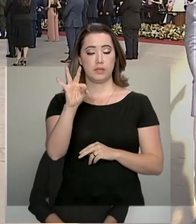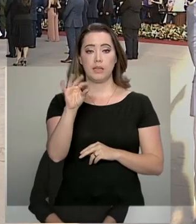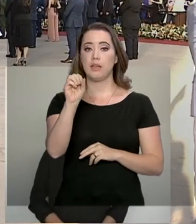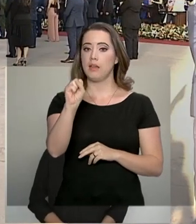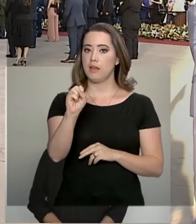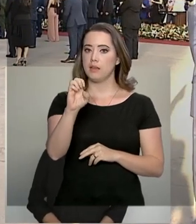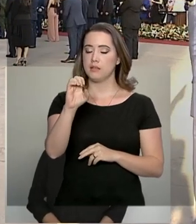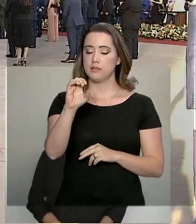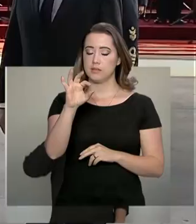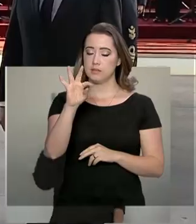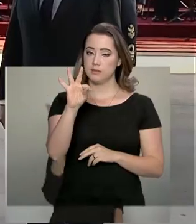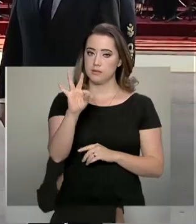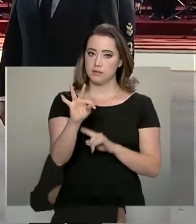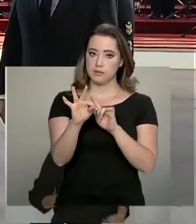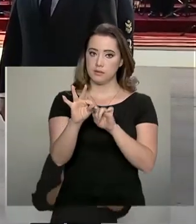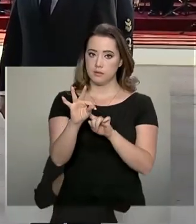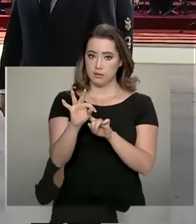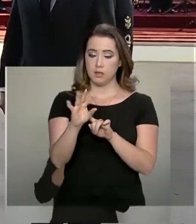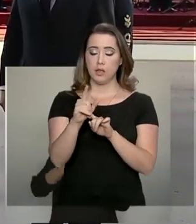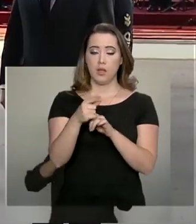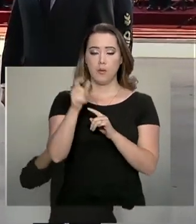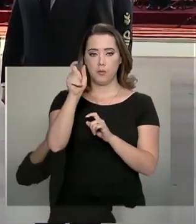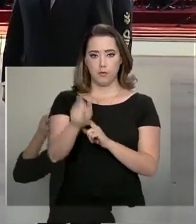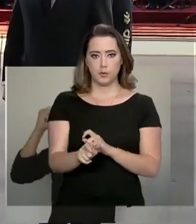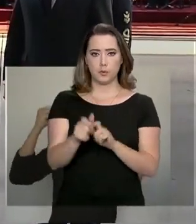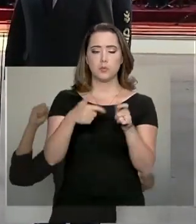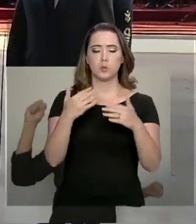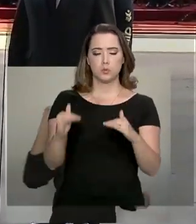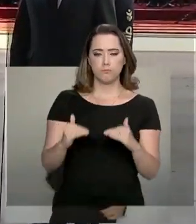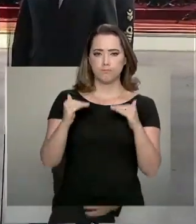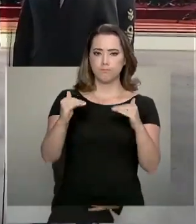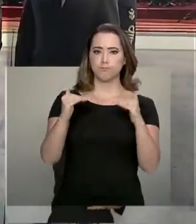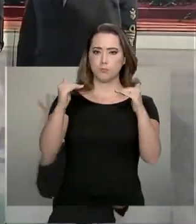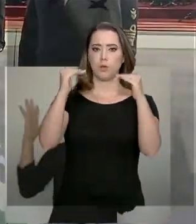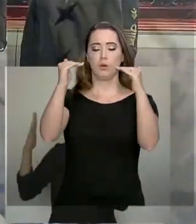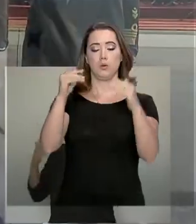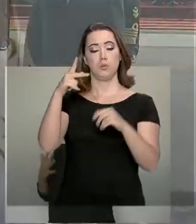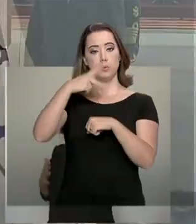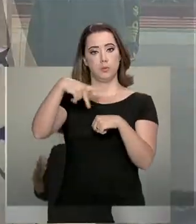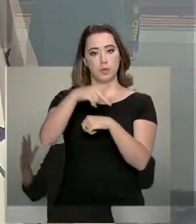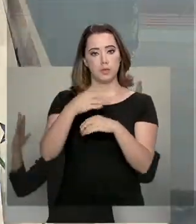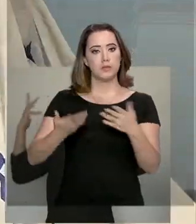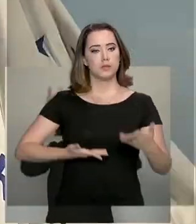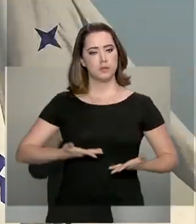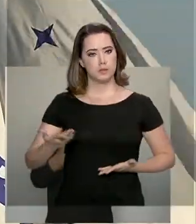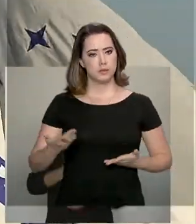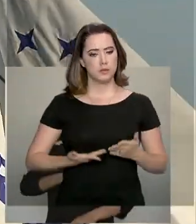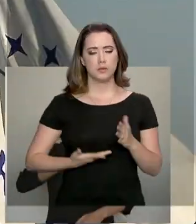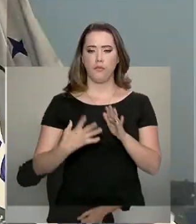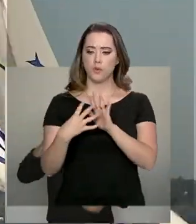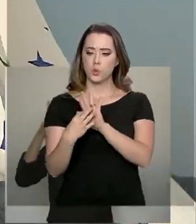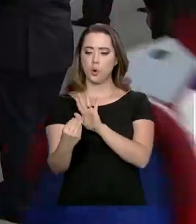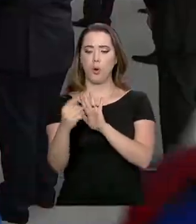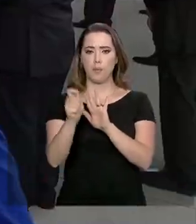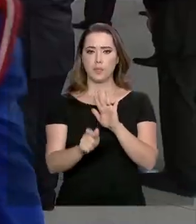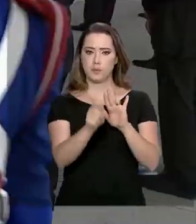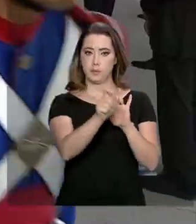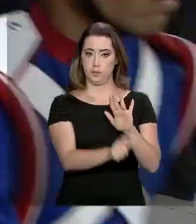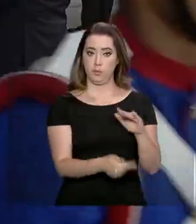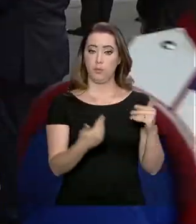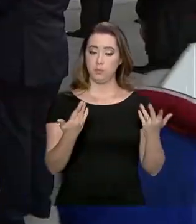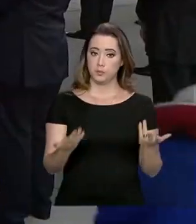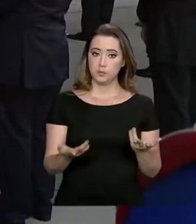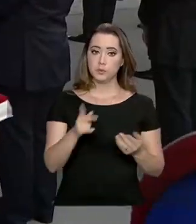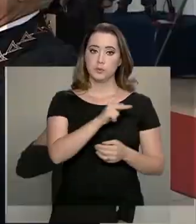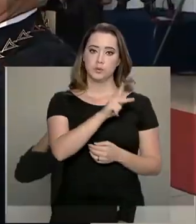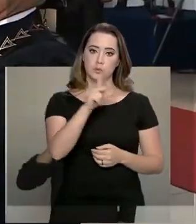feita a personalidades que tenham contribuído para o engrandecimento do país e servido de exemplo para a sociedade. O presidente